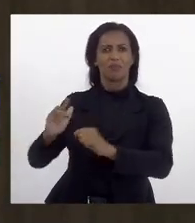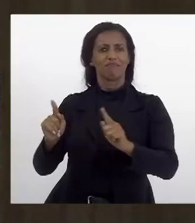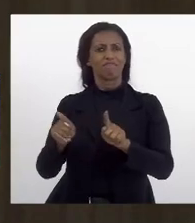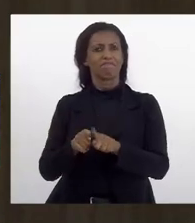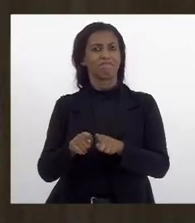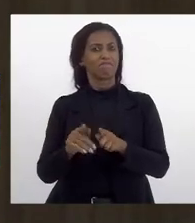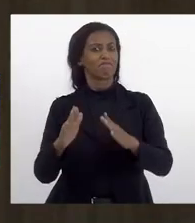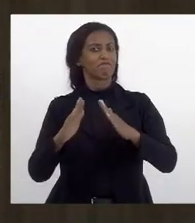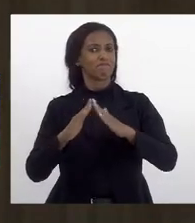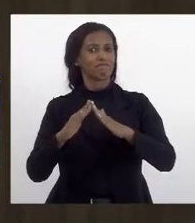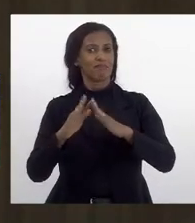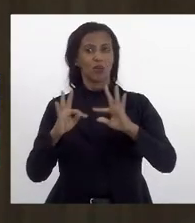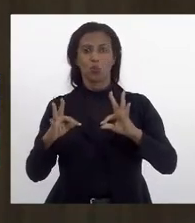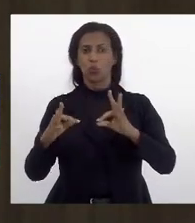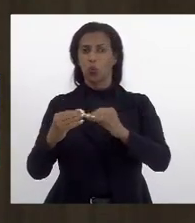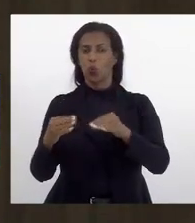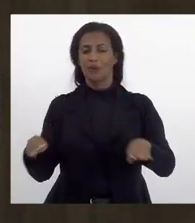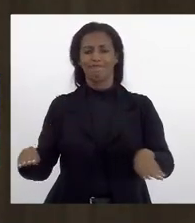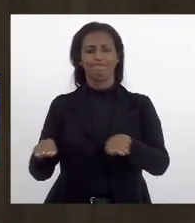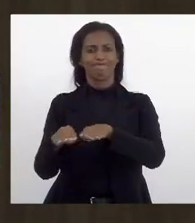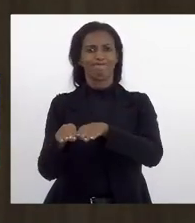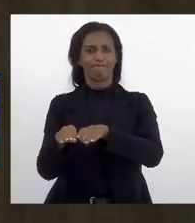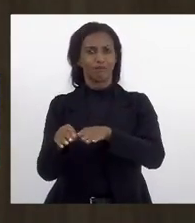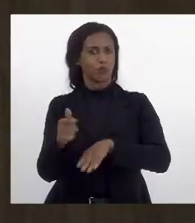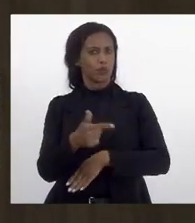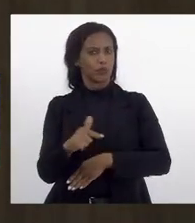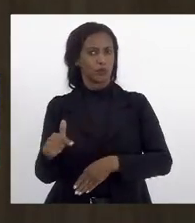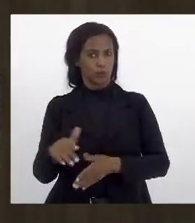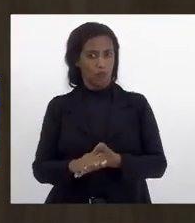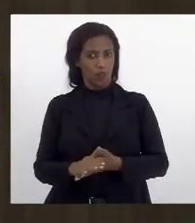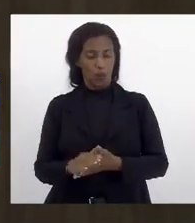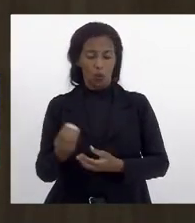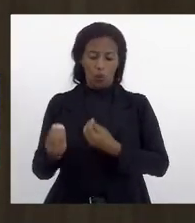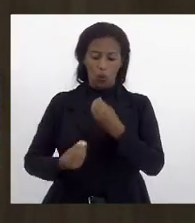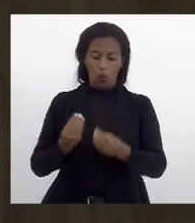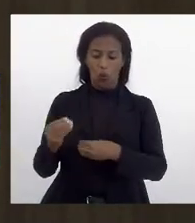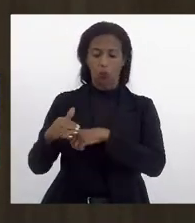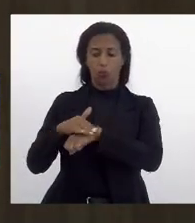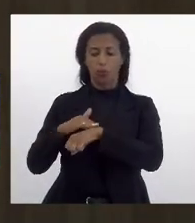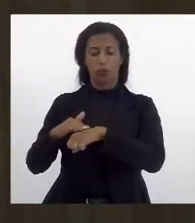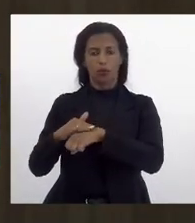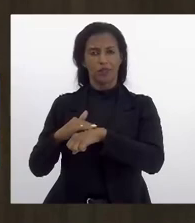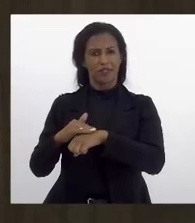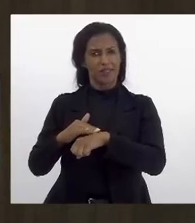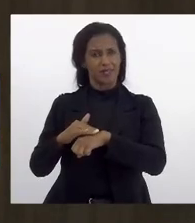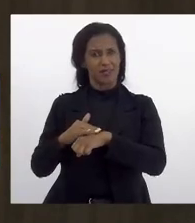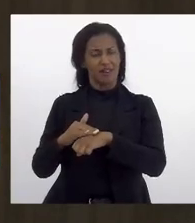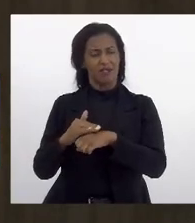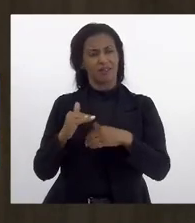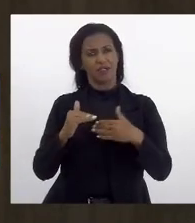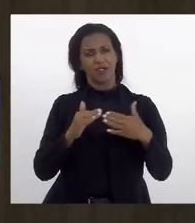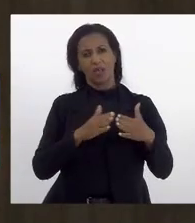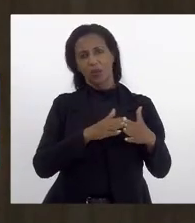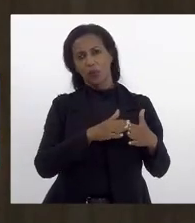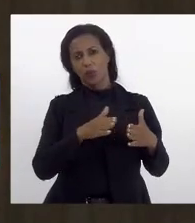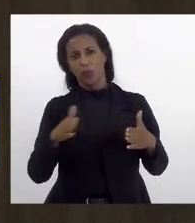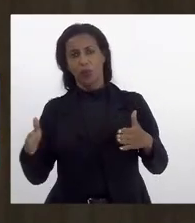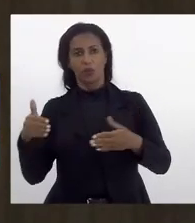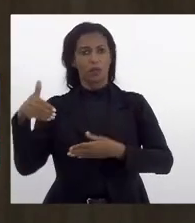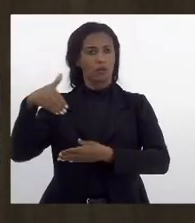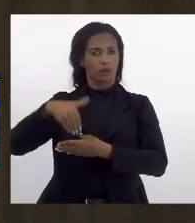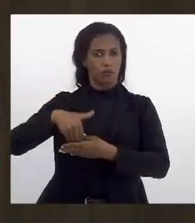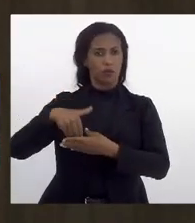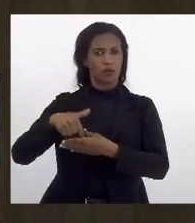não está para todas as jovens e meninas como conversávamos aqui ao longo da votação desse projeto